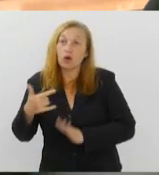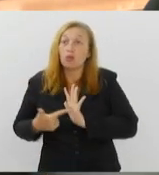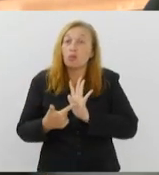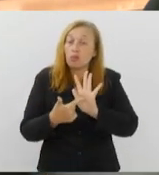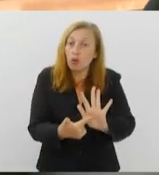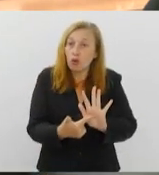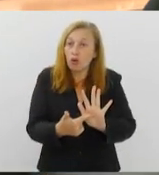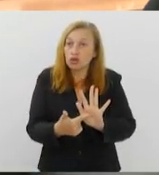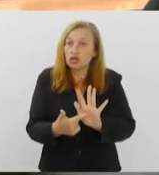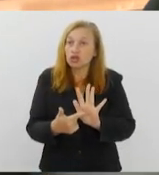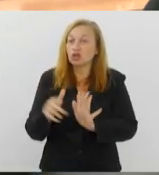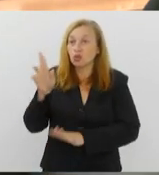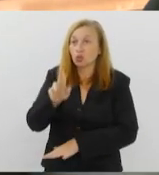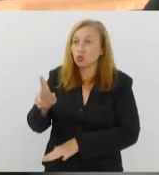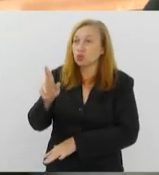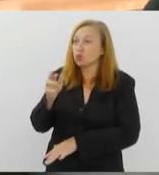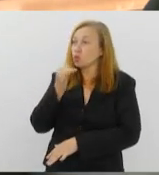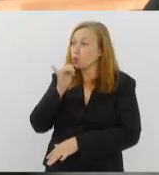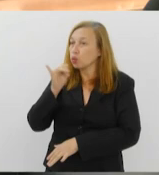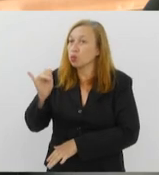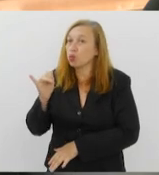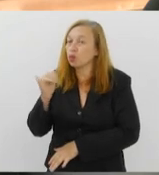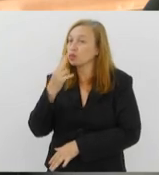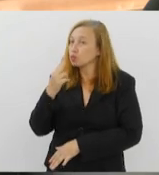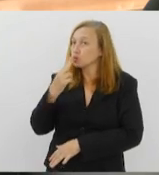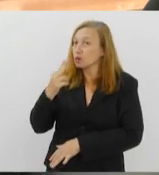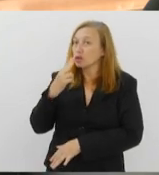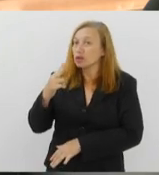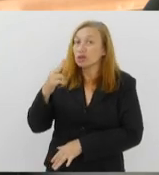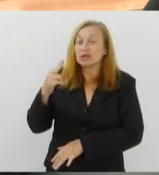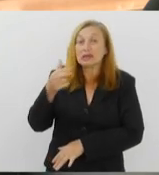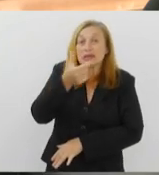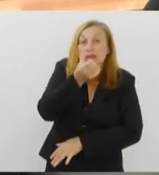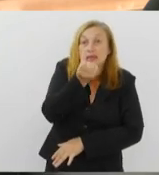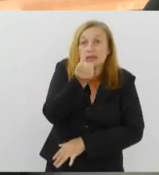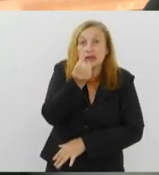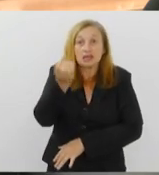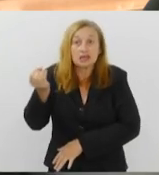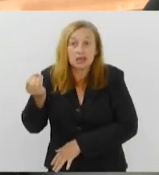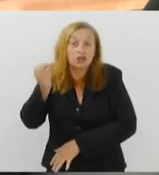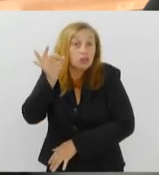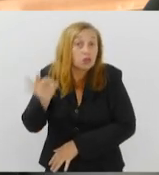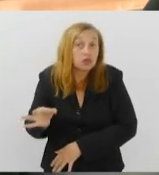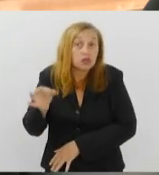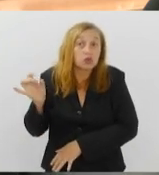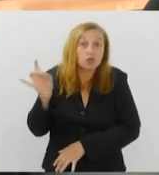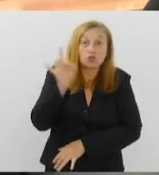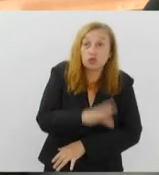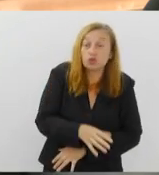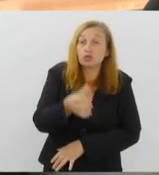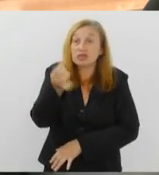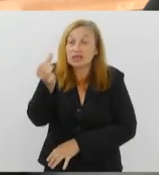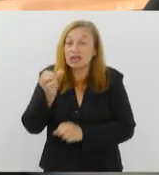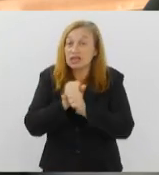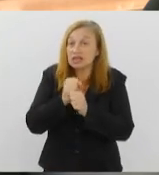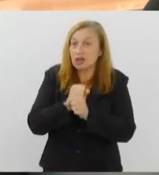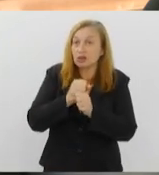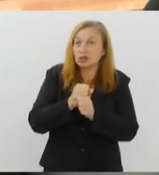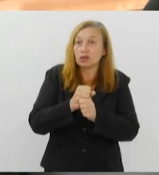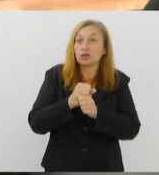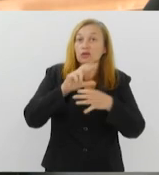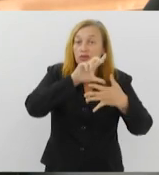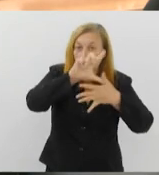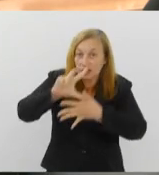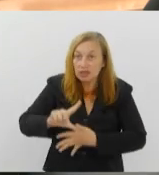uso dos dispositivos eletrônicos aumentou 600% nos últimos seis anos nas Américas. Um